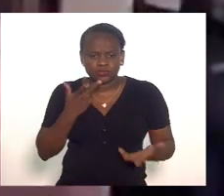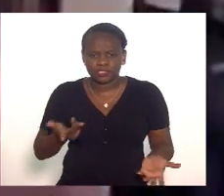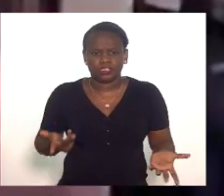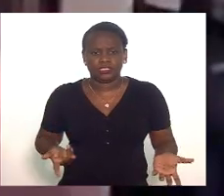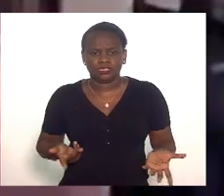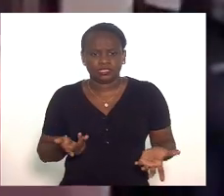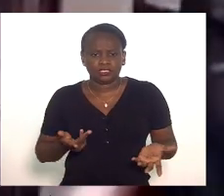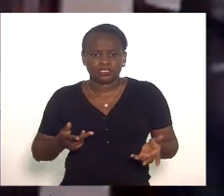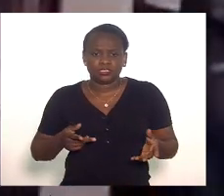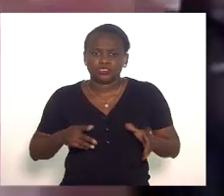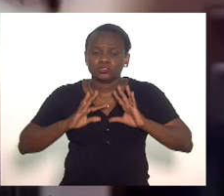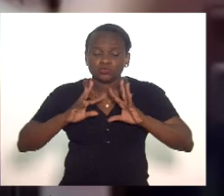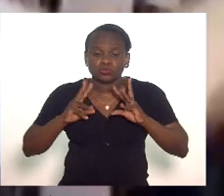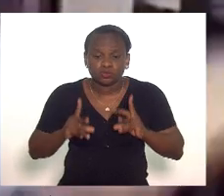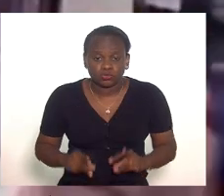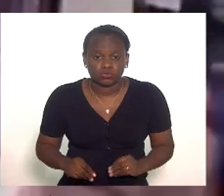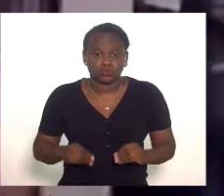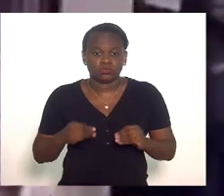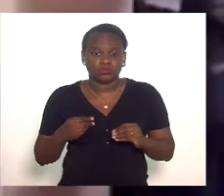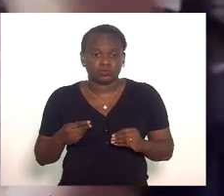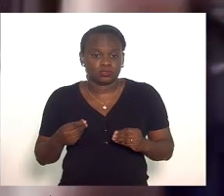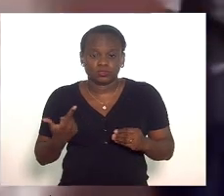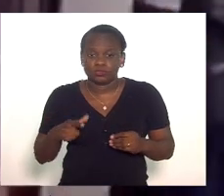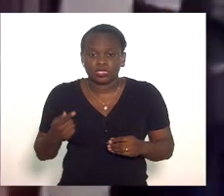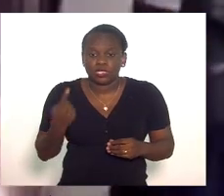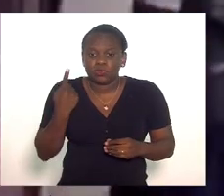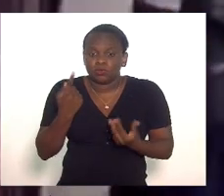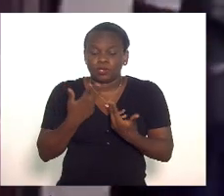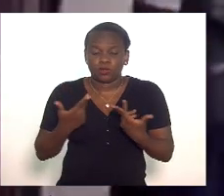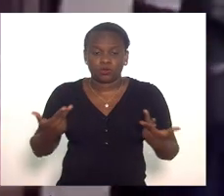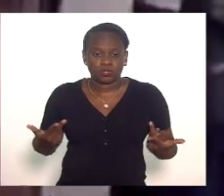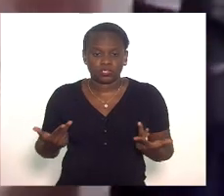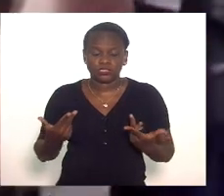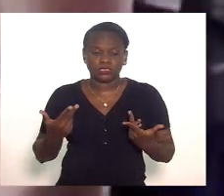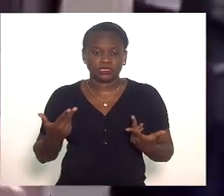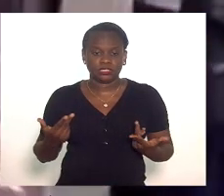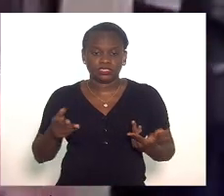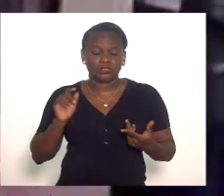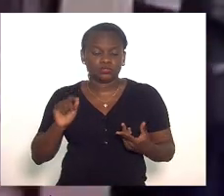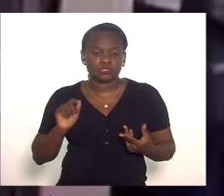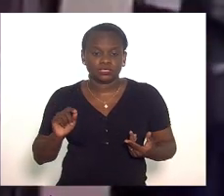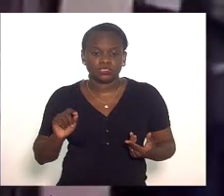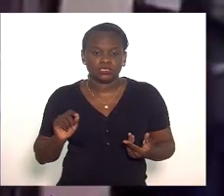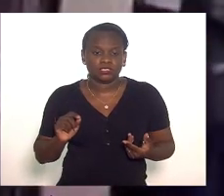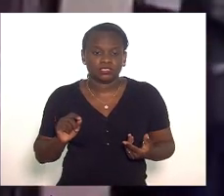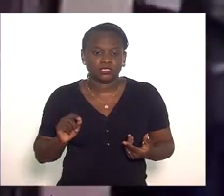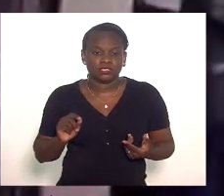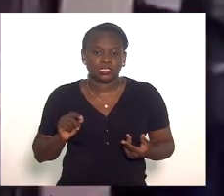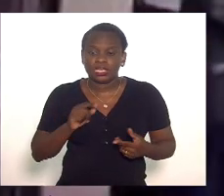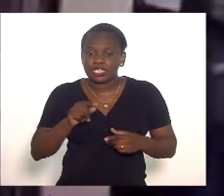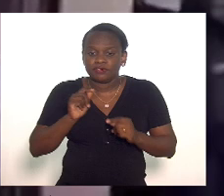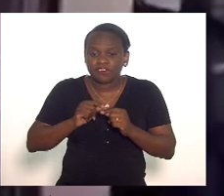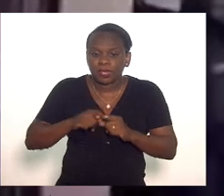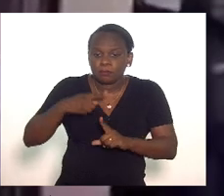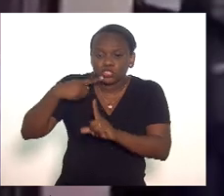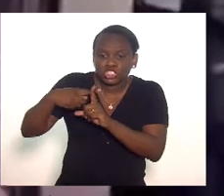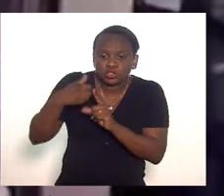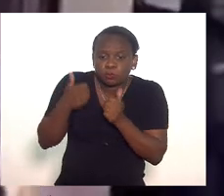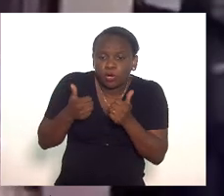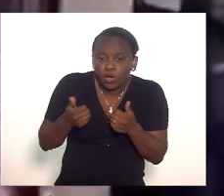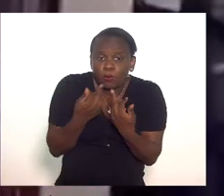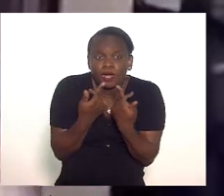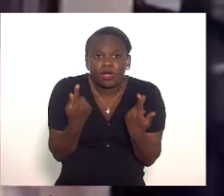tudo não tem uma coisa que seja positiva não tem uma